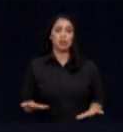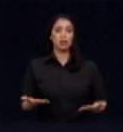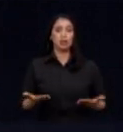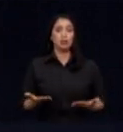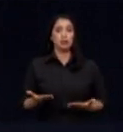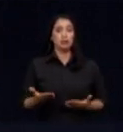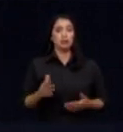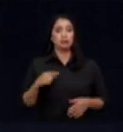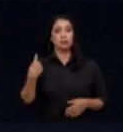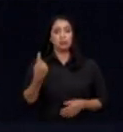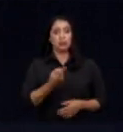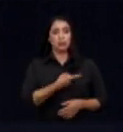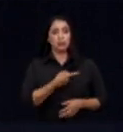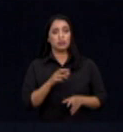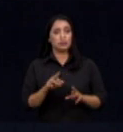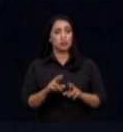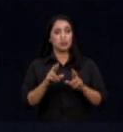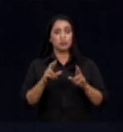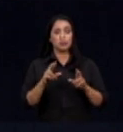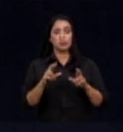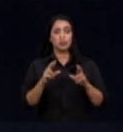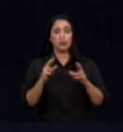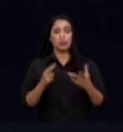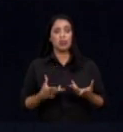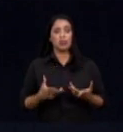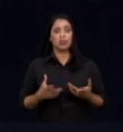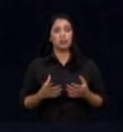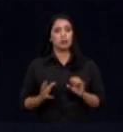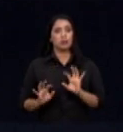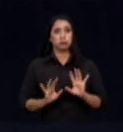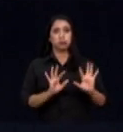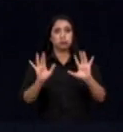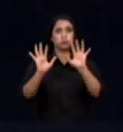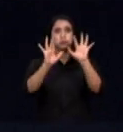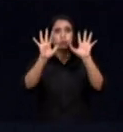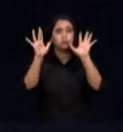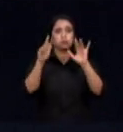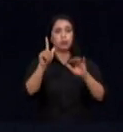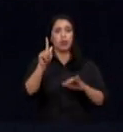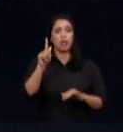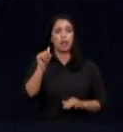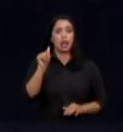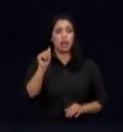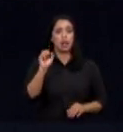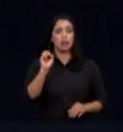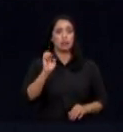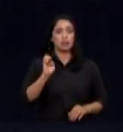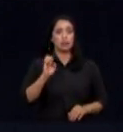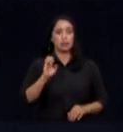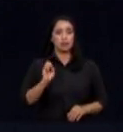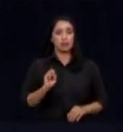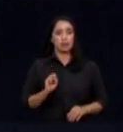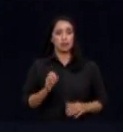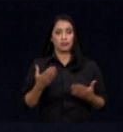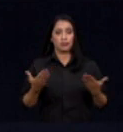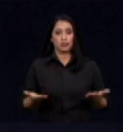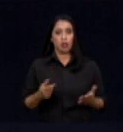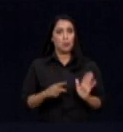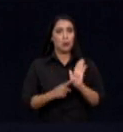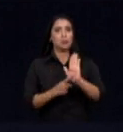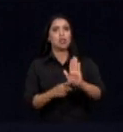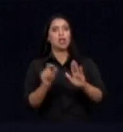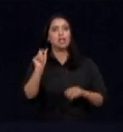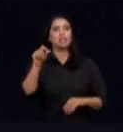Nós não estamos nem perto dos 10 maiores emissores. Apesar desse parênteses, nós não estamos aqui hoje para apontar dedos aos culpados,